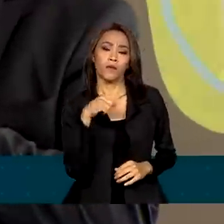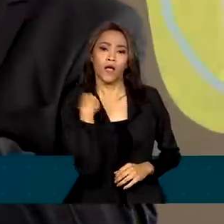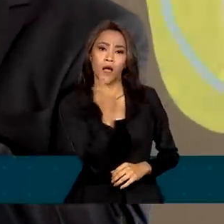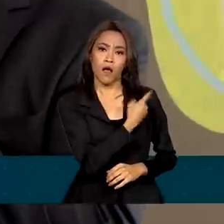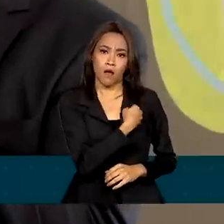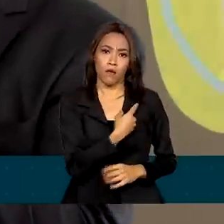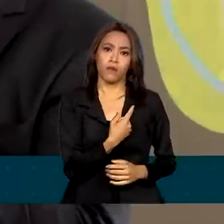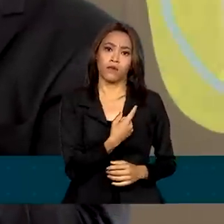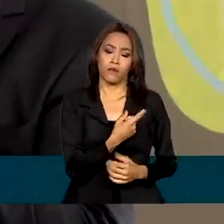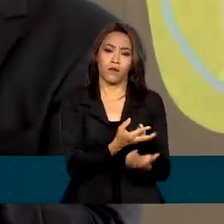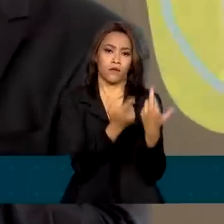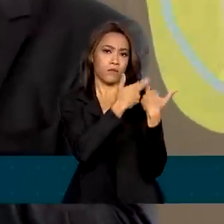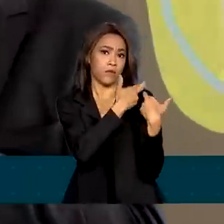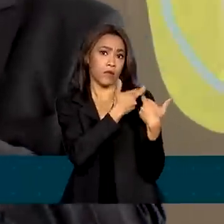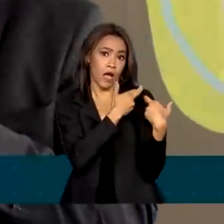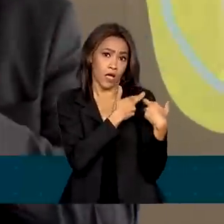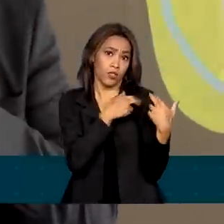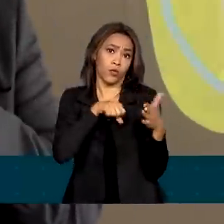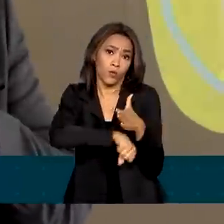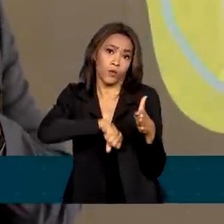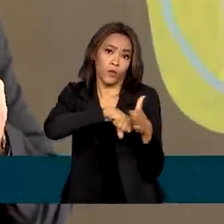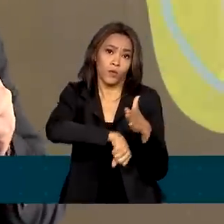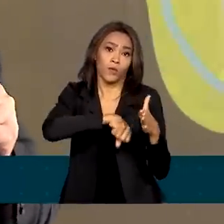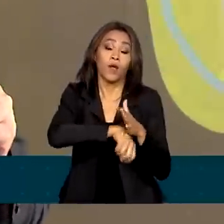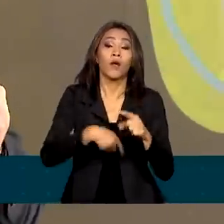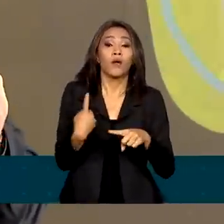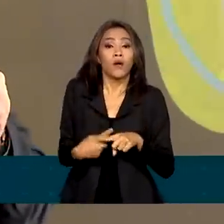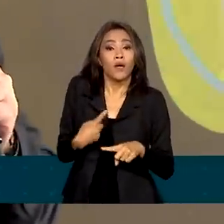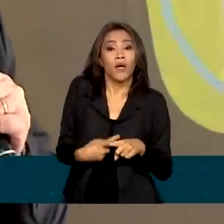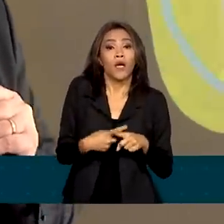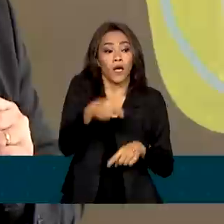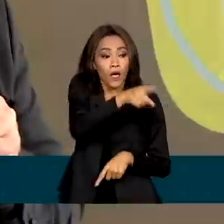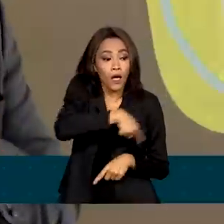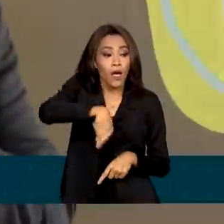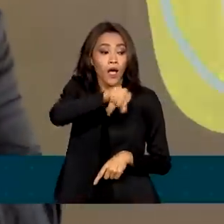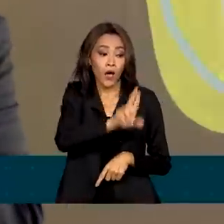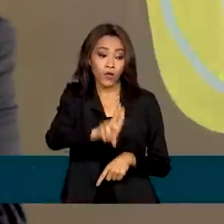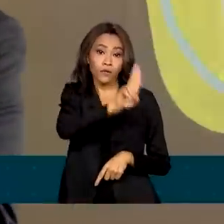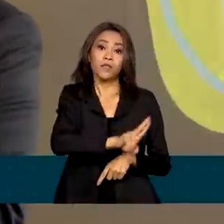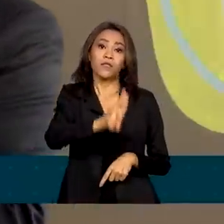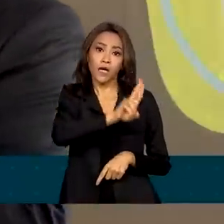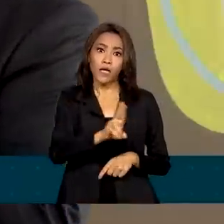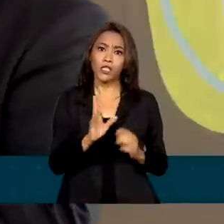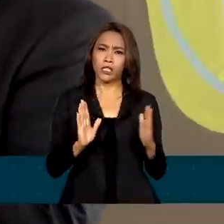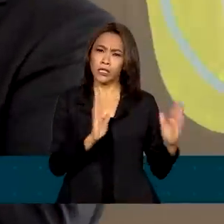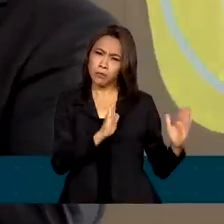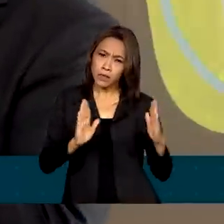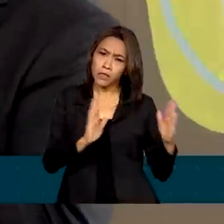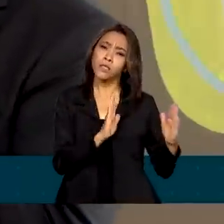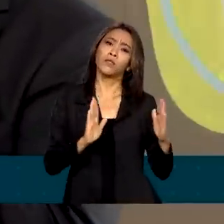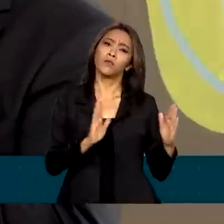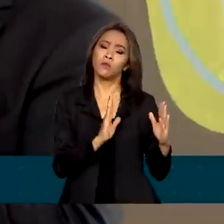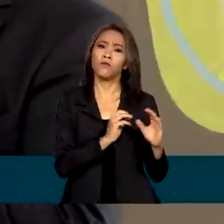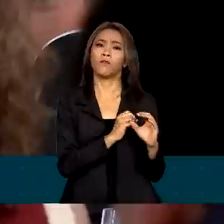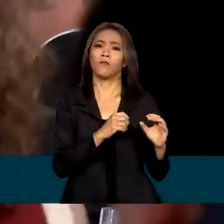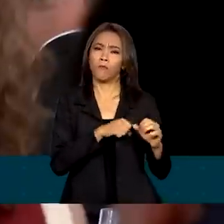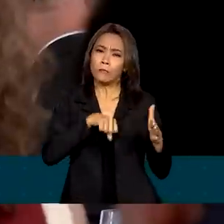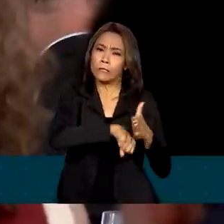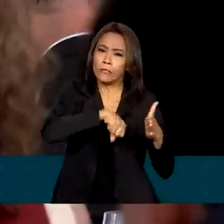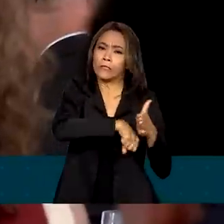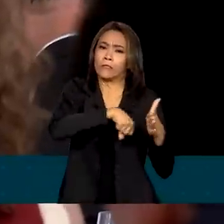resistência, porque as universidades foram resistência nesse período obscuro que nos antecedeu.